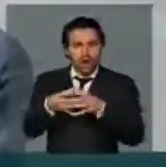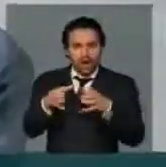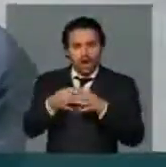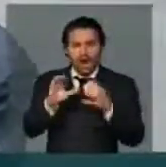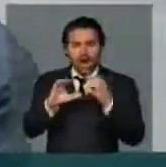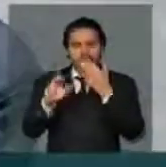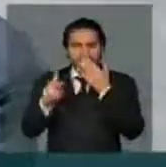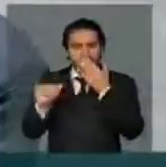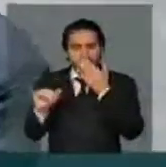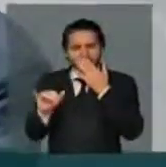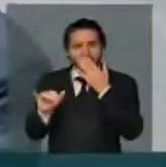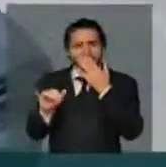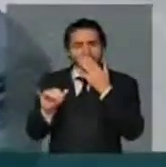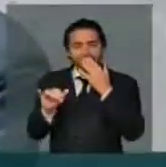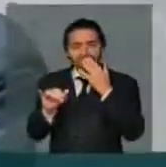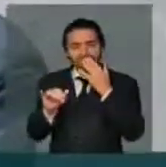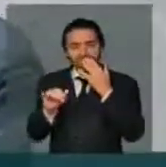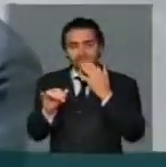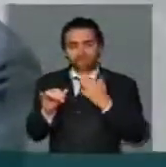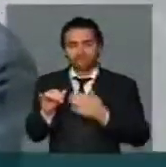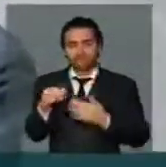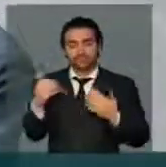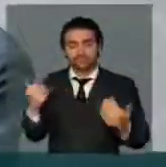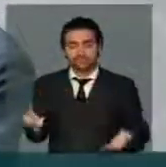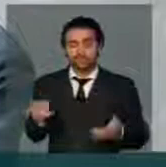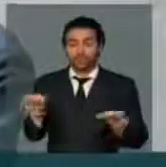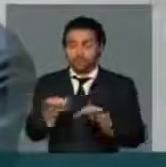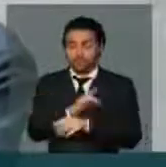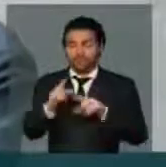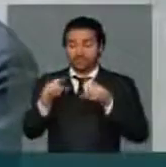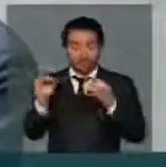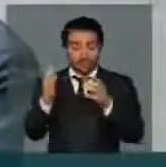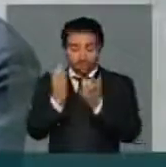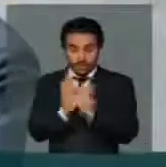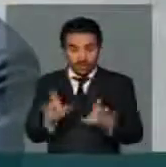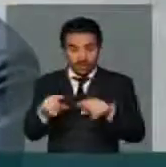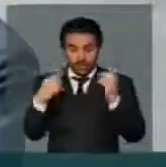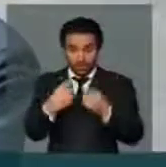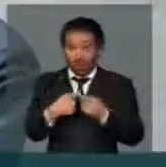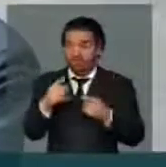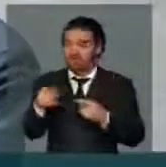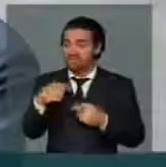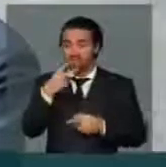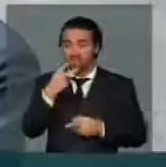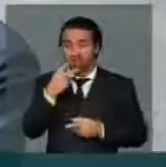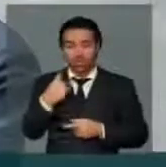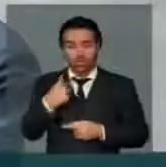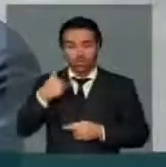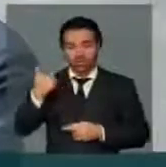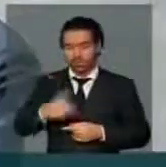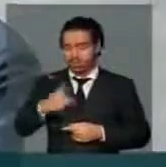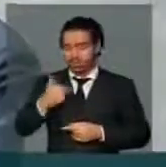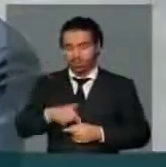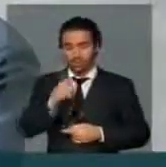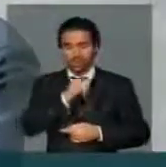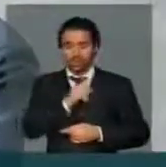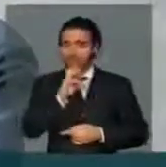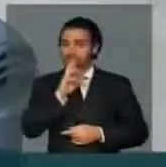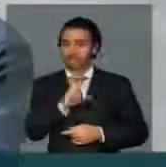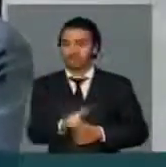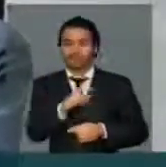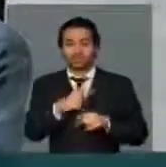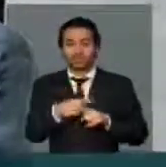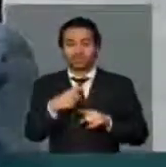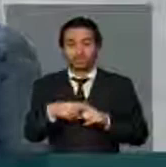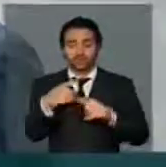CPI. E o senhor Conquista, quando saiu da audiência pública, disse o seguinte, não tenho como responder porque